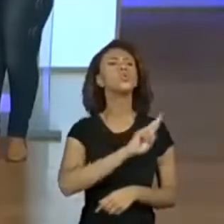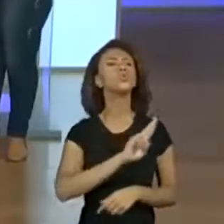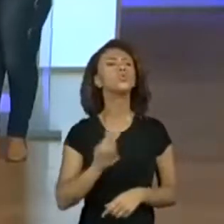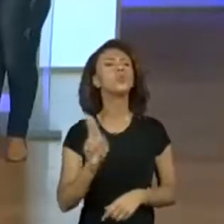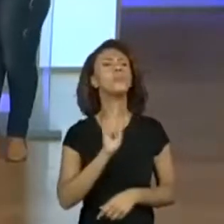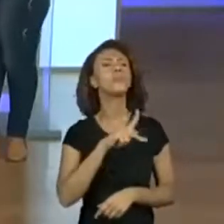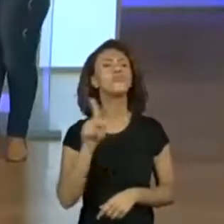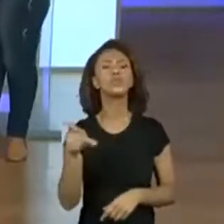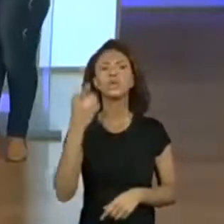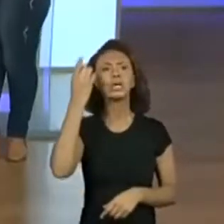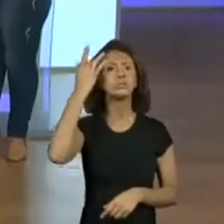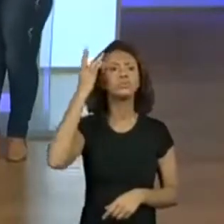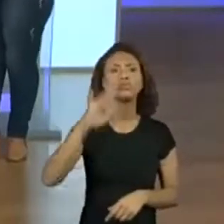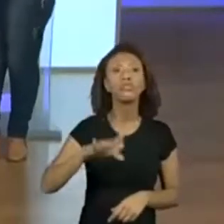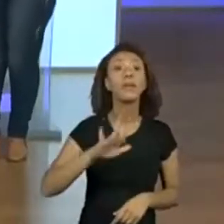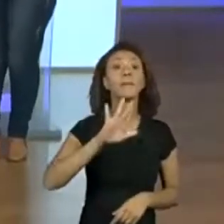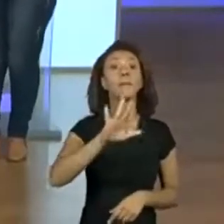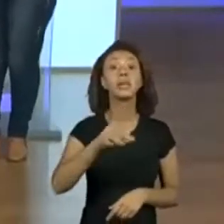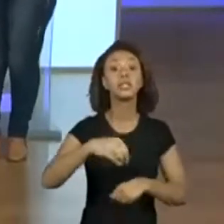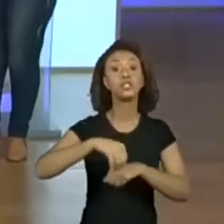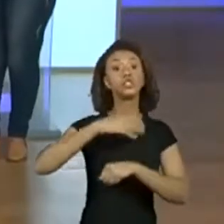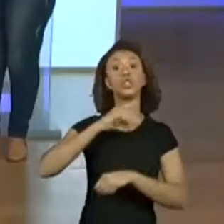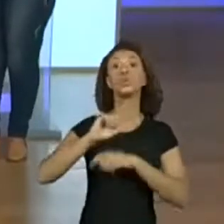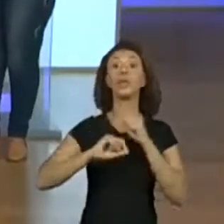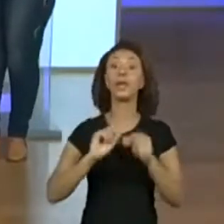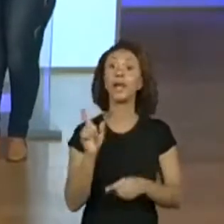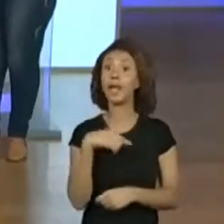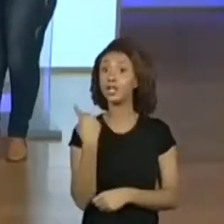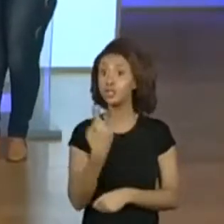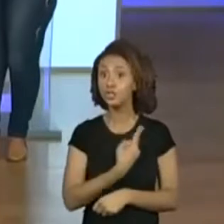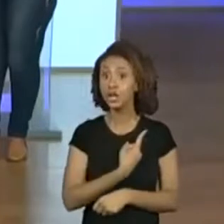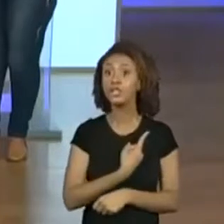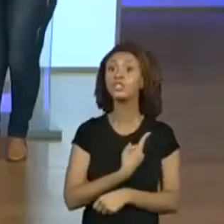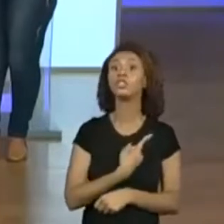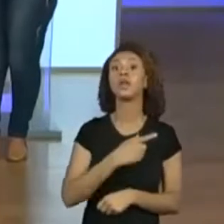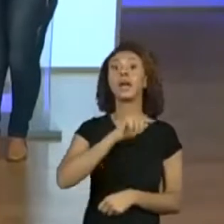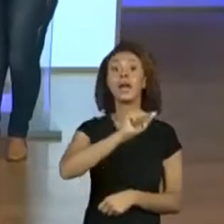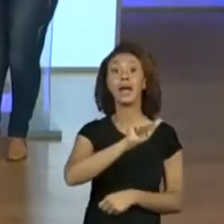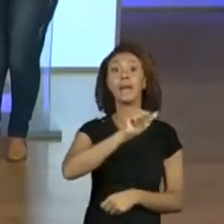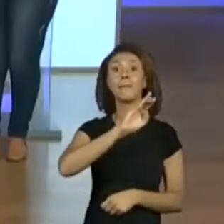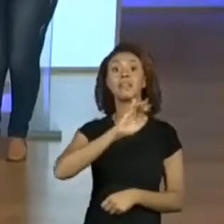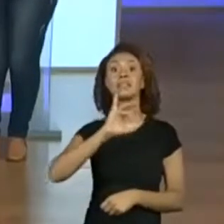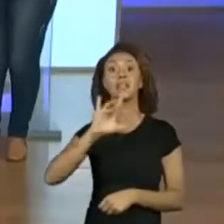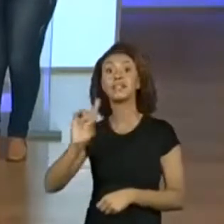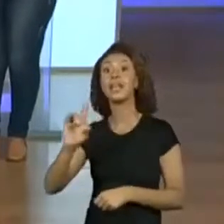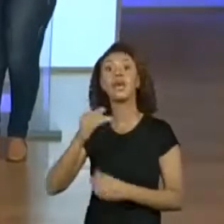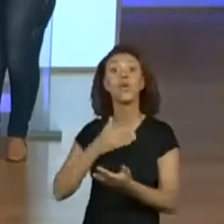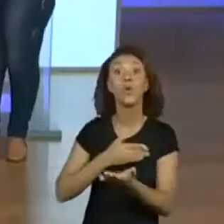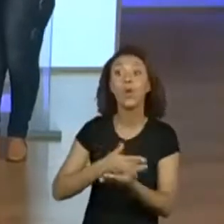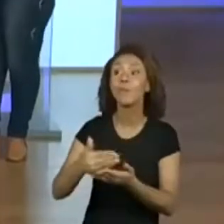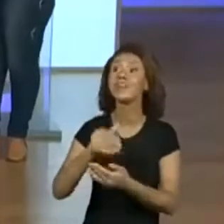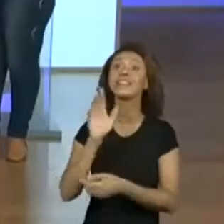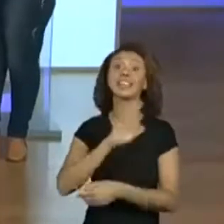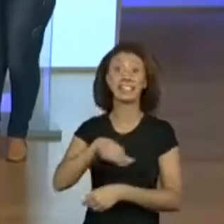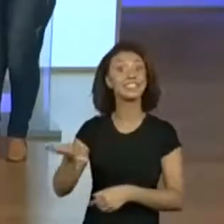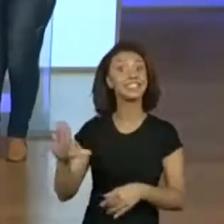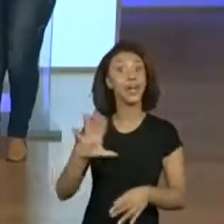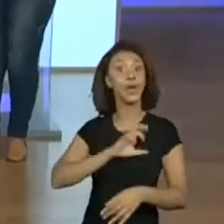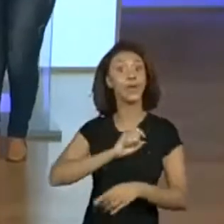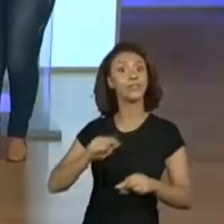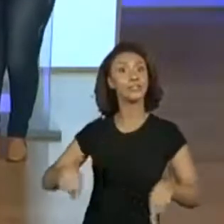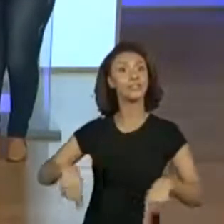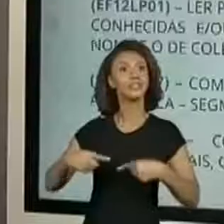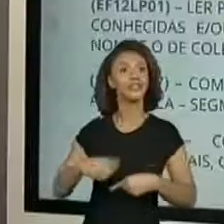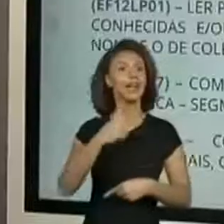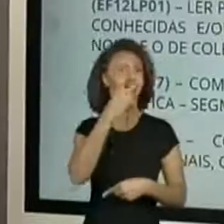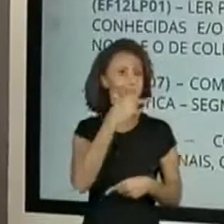professora Kera. Ela deu sugestão da gente, às vezes, fazer a leitura do alfabeto do final para o começo. Porque as crianças também gostam desse desafio. Eu acho que hoje